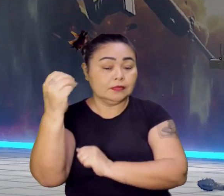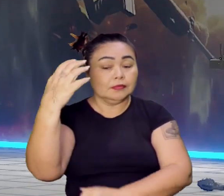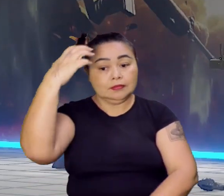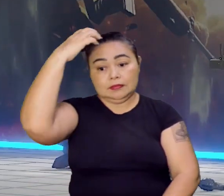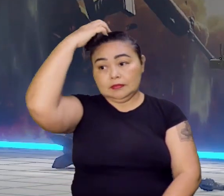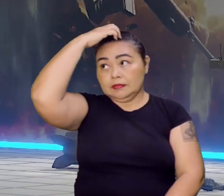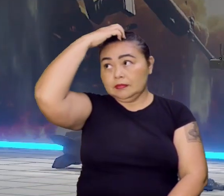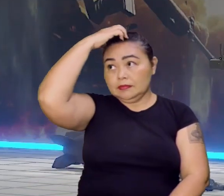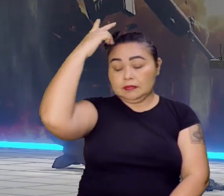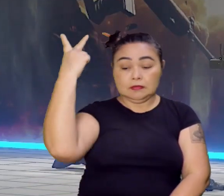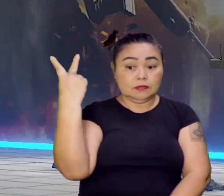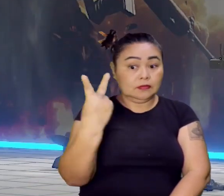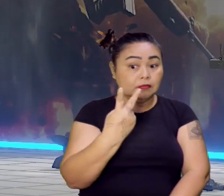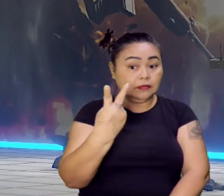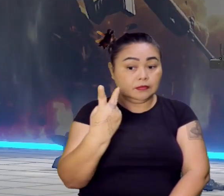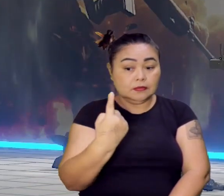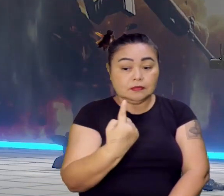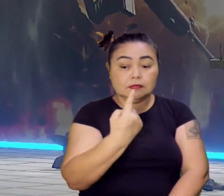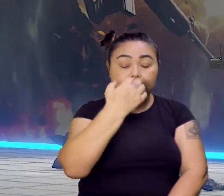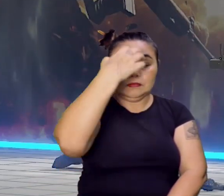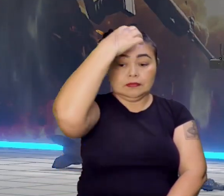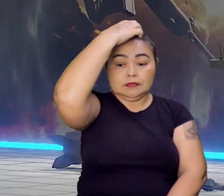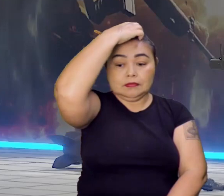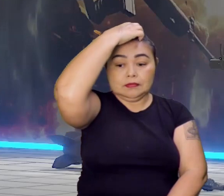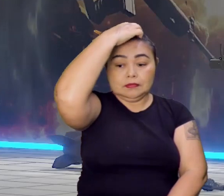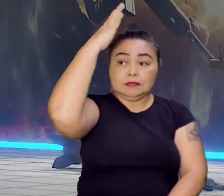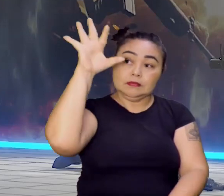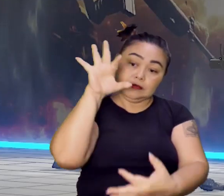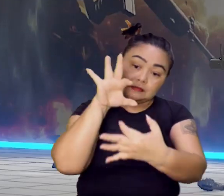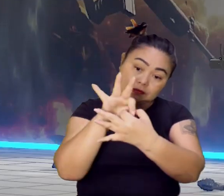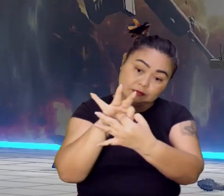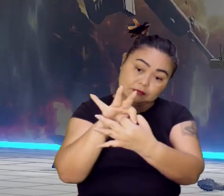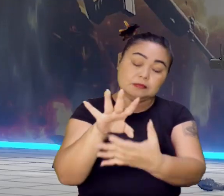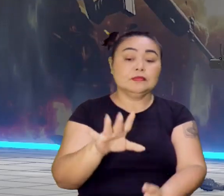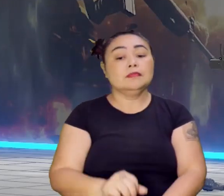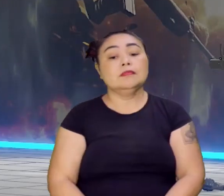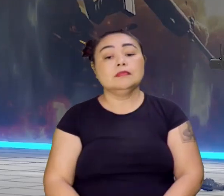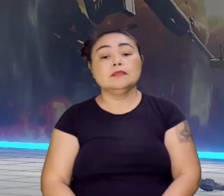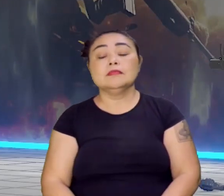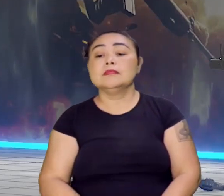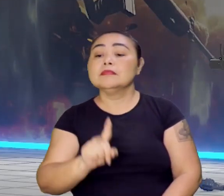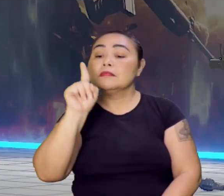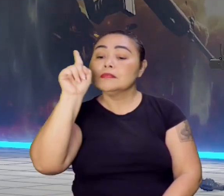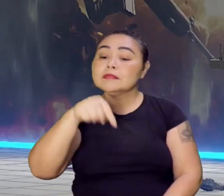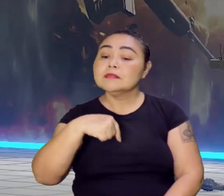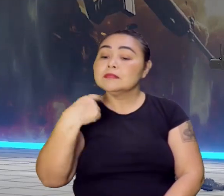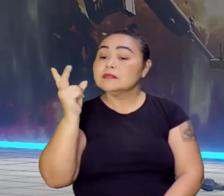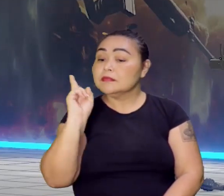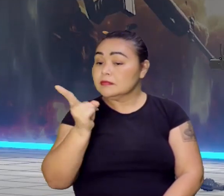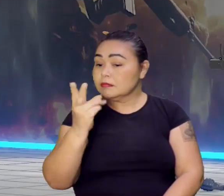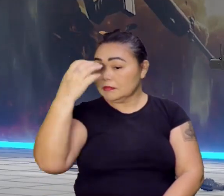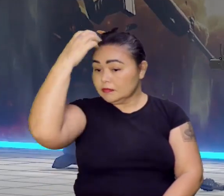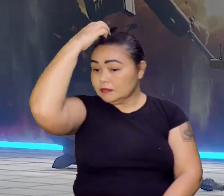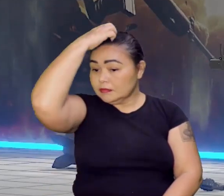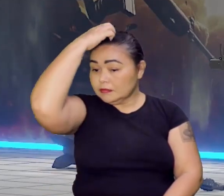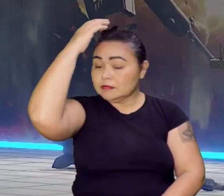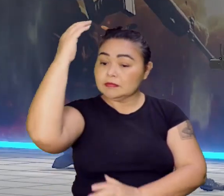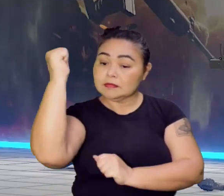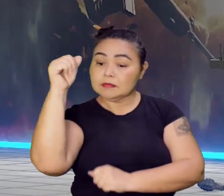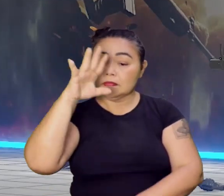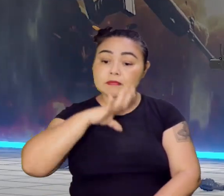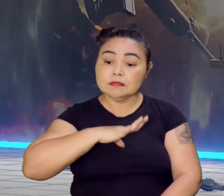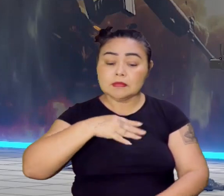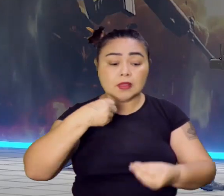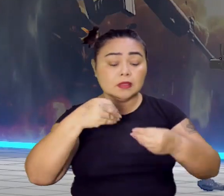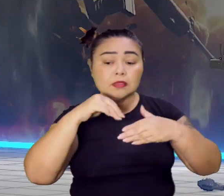unidos. Não só reino, mas reinos unidos. Mas o rei de Portugal era o mesmo rei da Espanha. Flexibilizou a fronteira